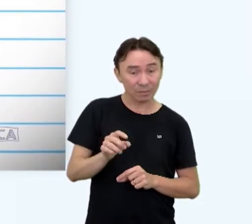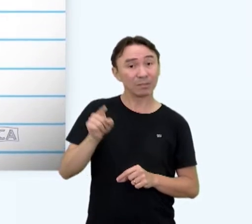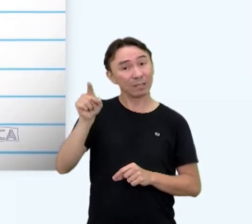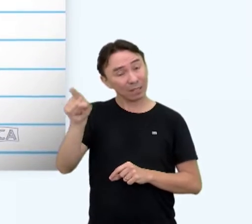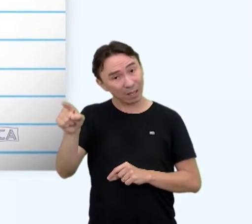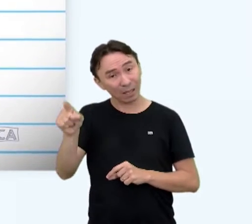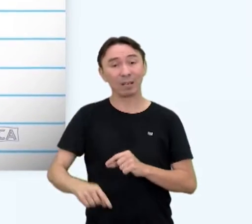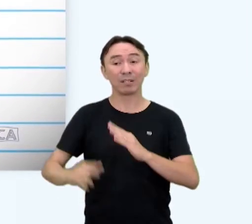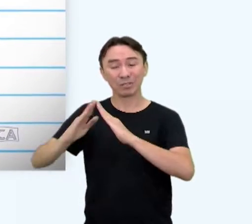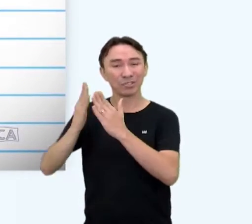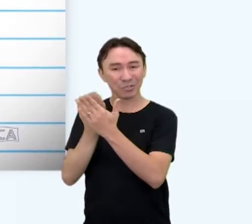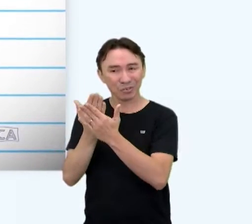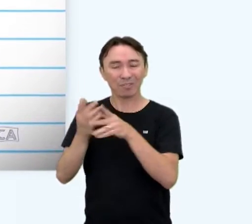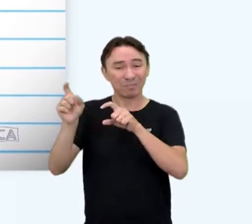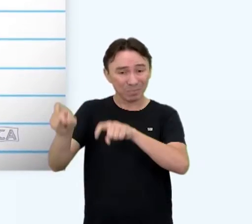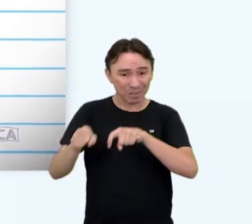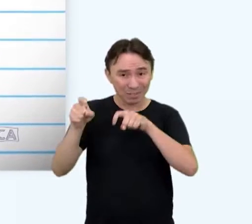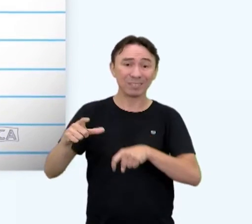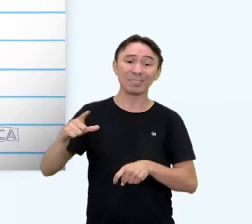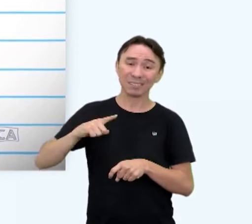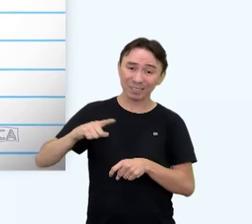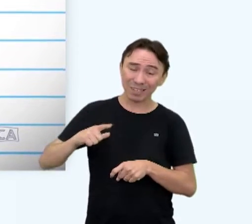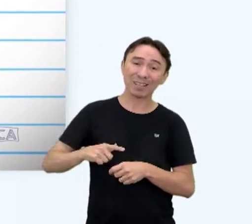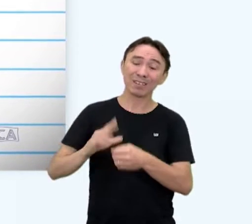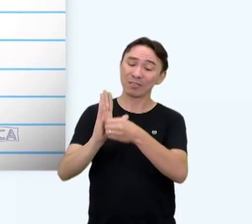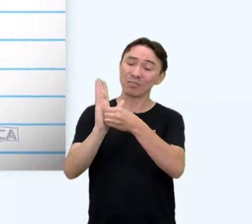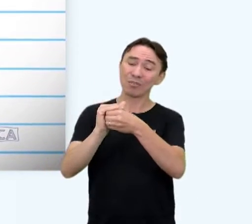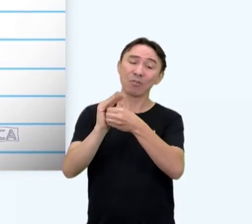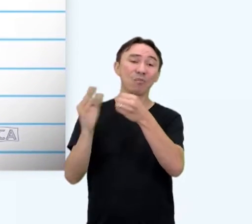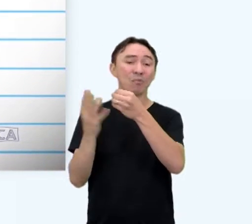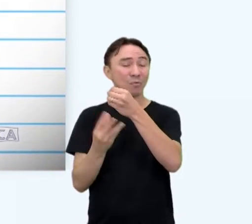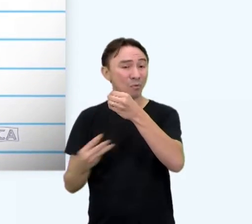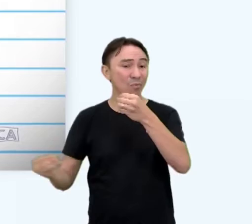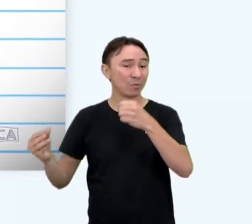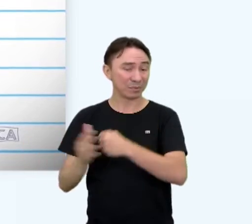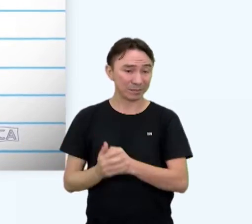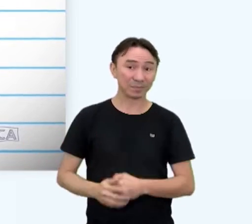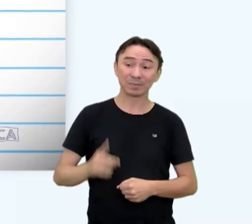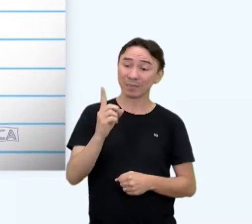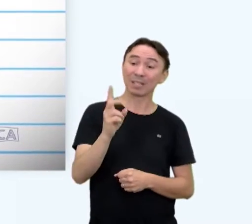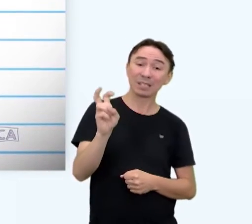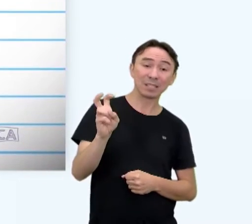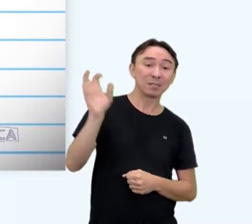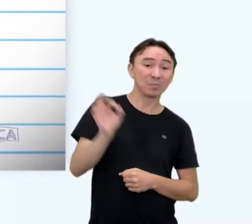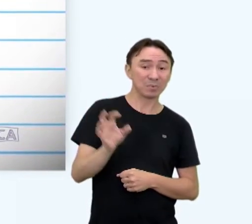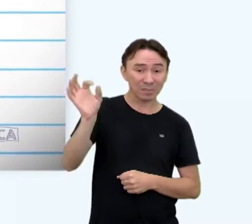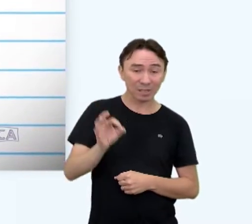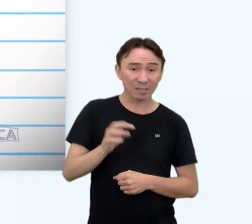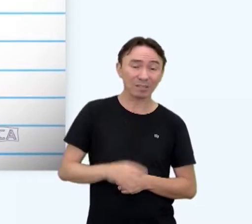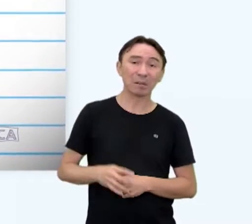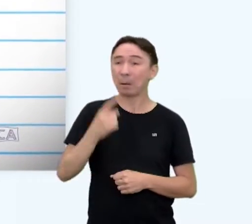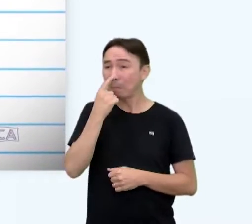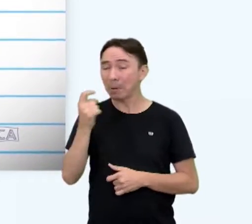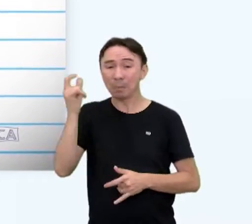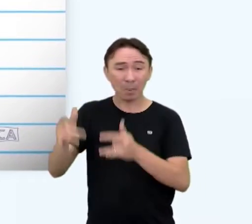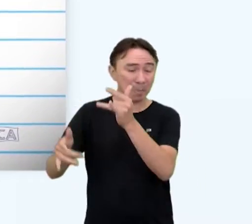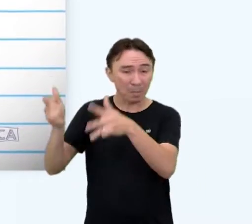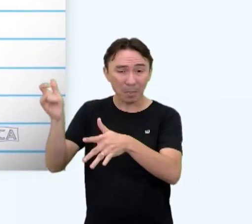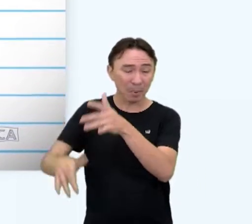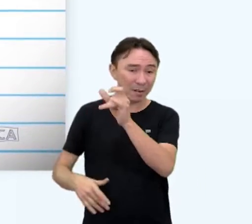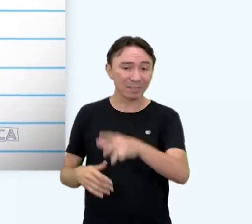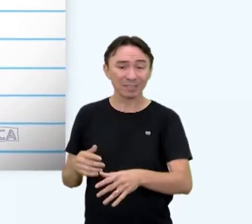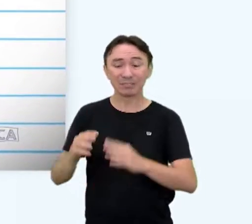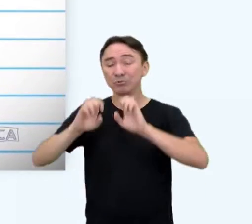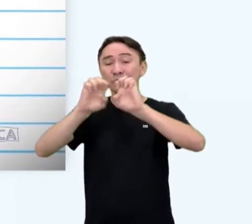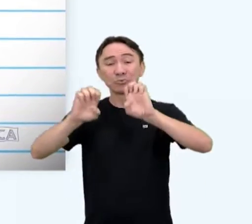esgoto encanado, 15% não tem nenhum tipo de estrutura para lidar com os resíduos e 14% tem serviço de